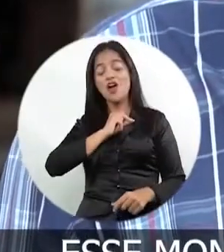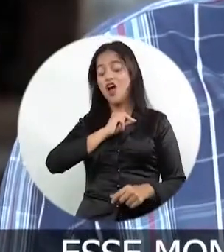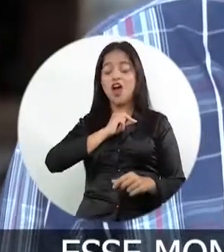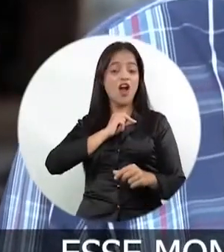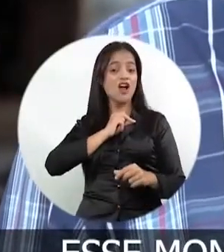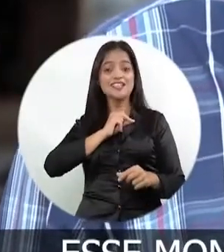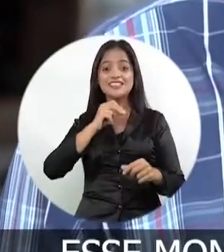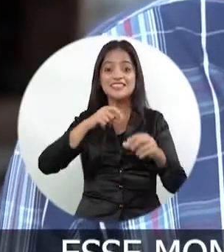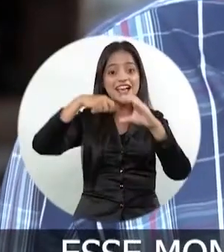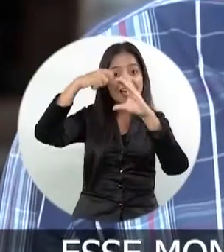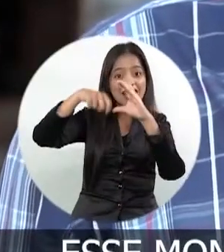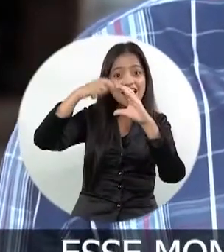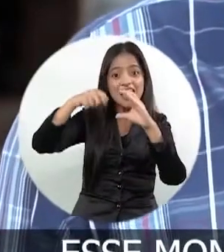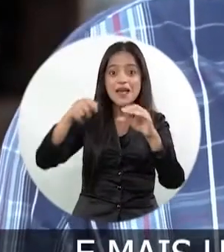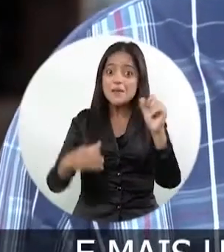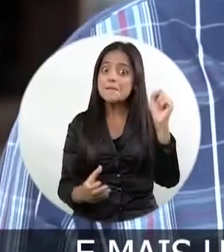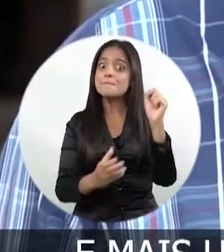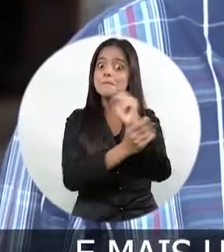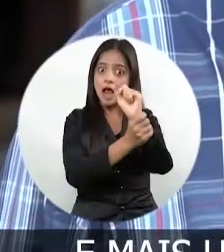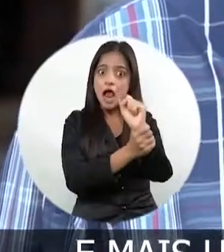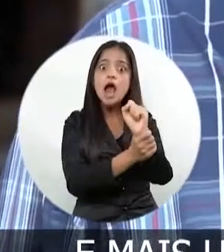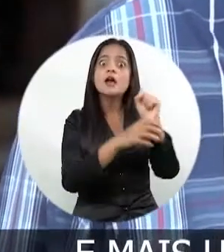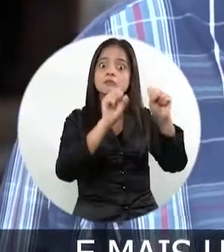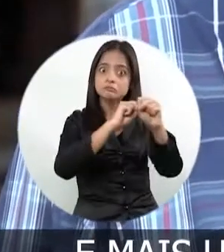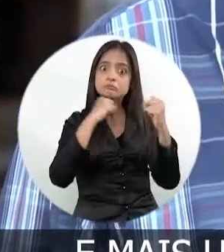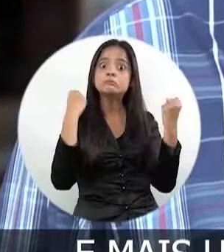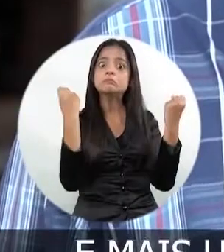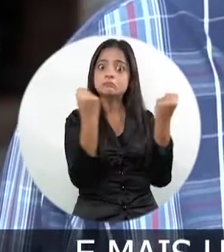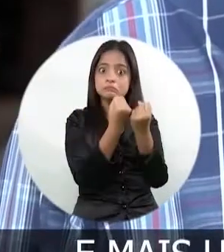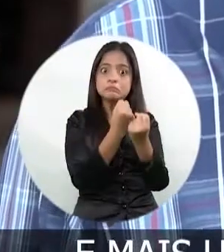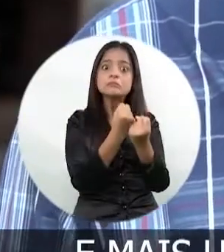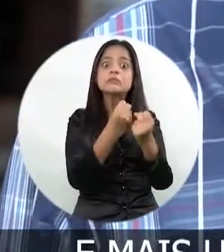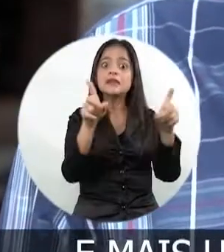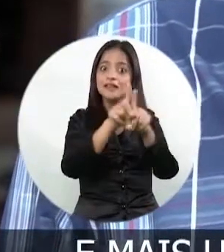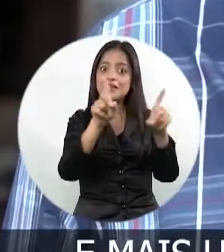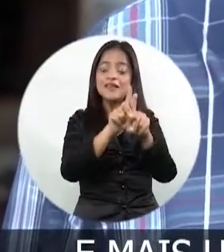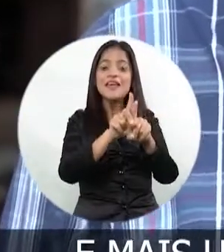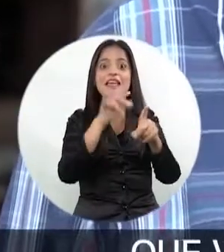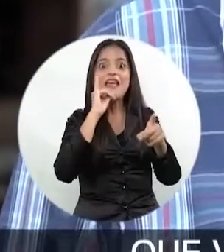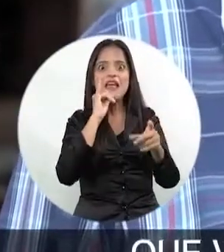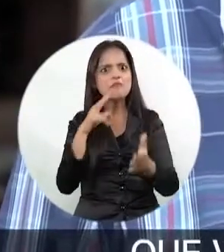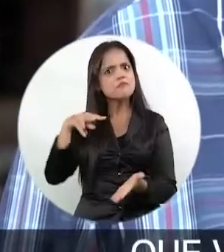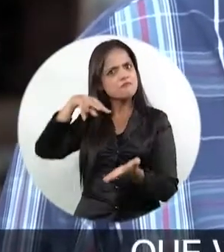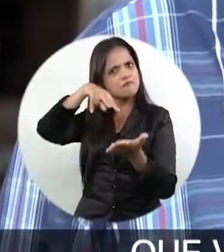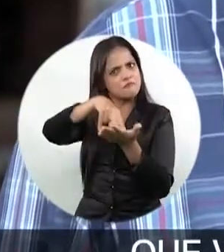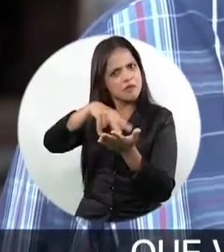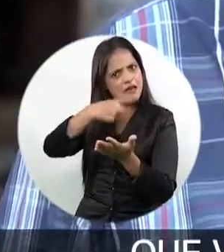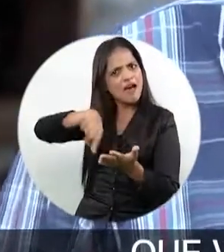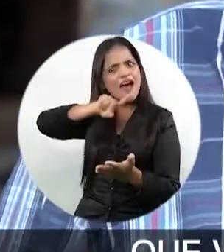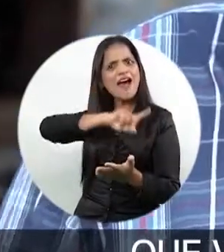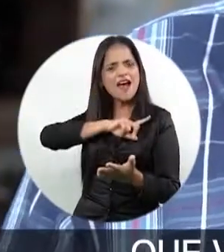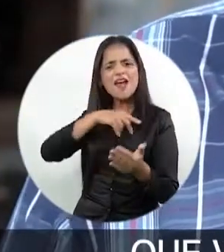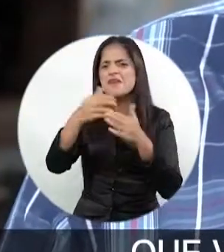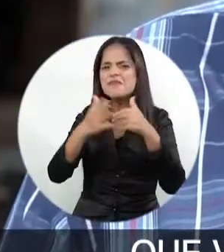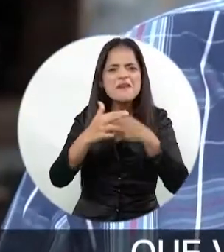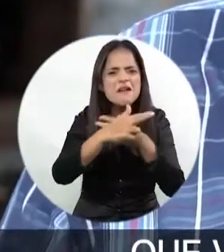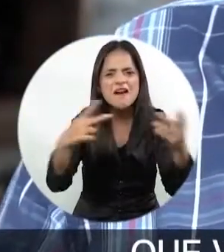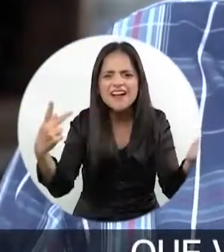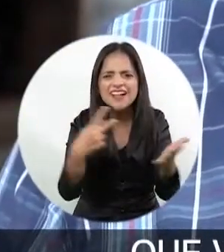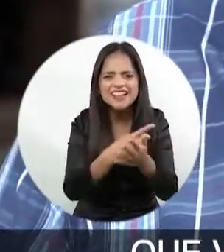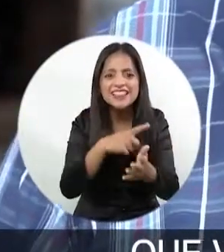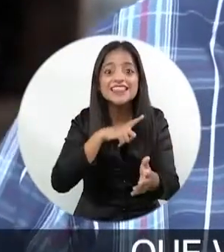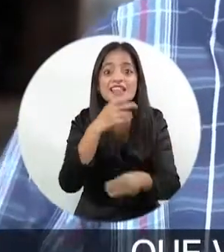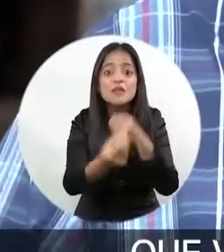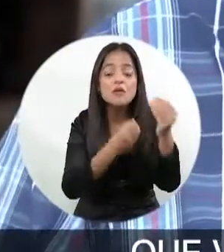mais segurança e mais uma comodidade. Porque se qualquer coisa que venha a acontecer, vai ter os